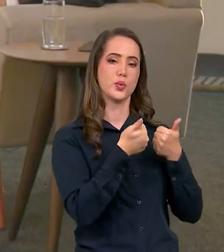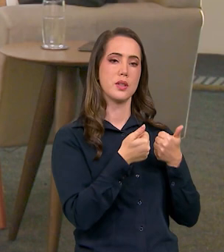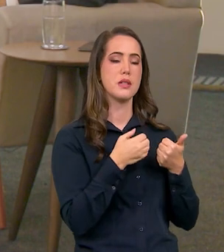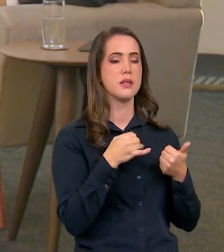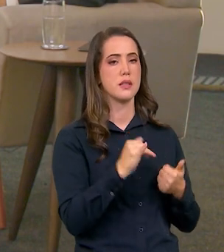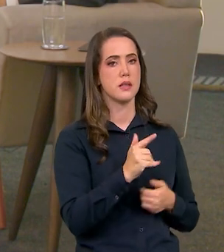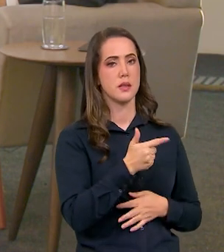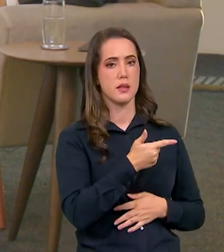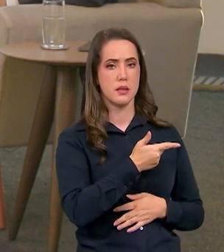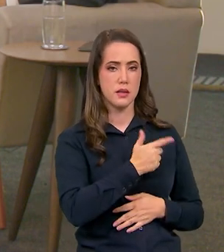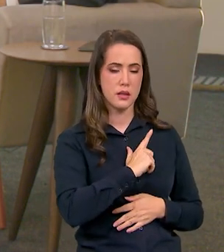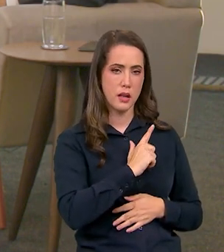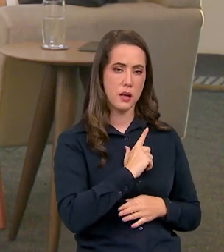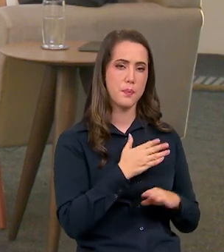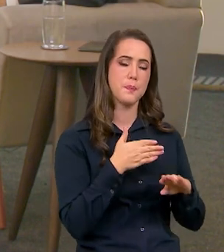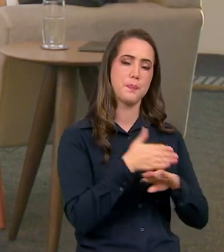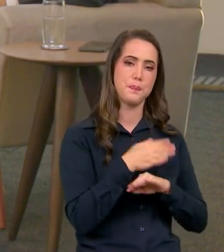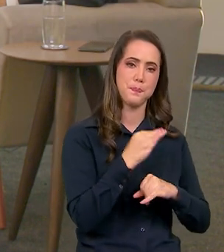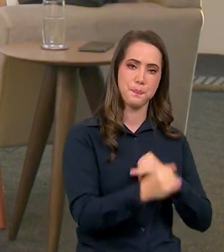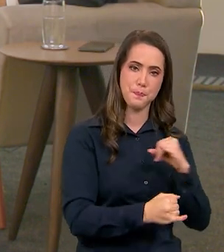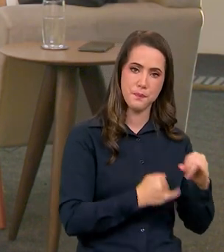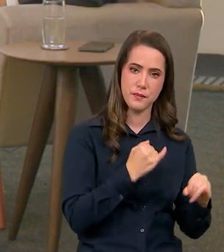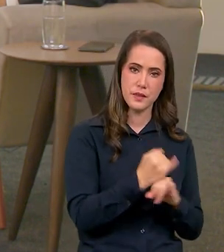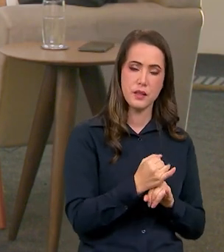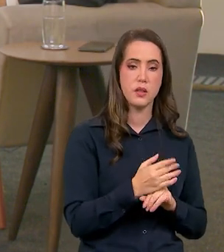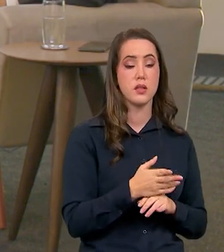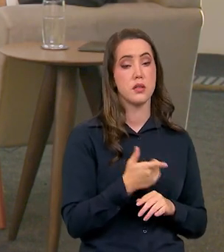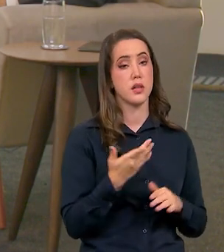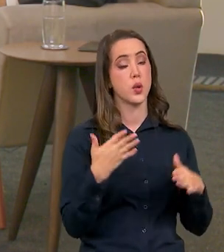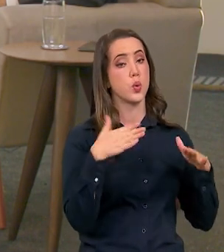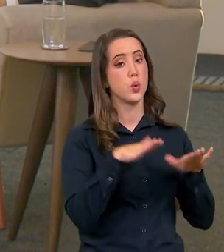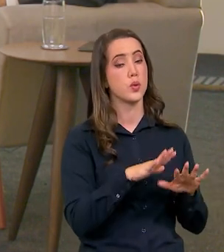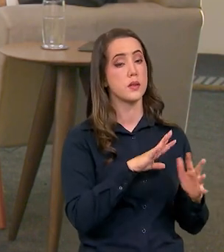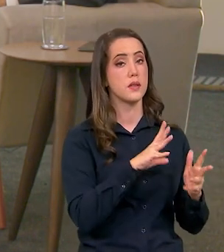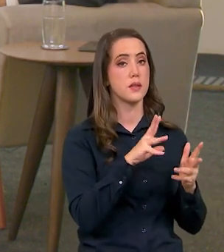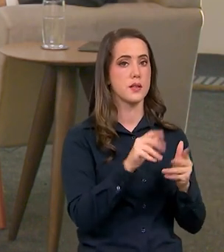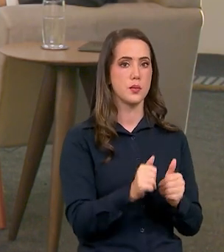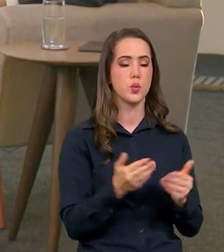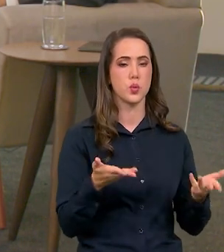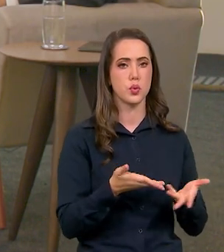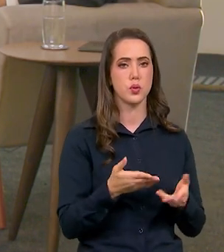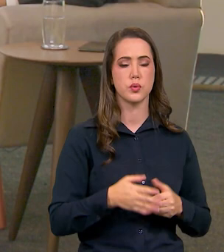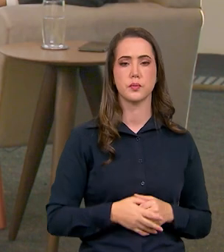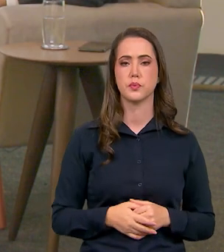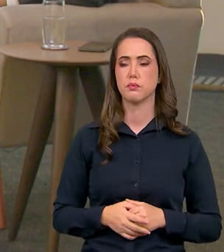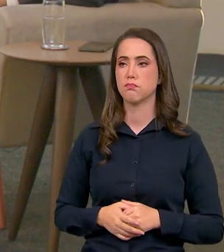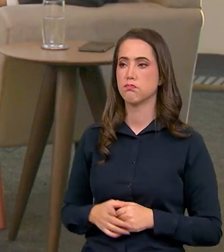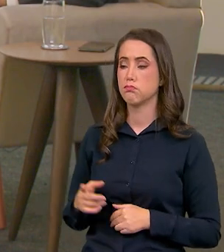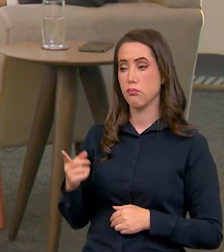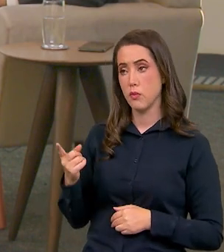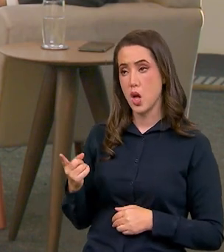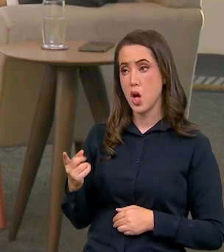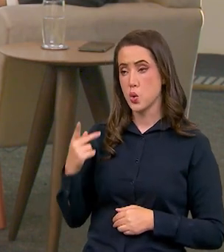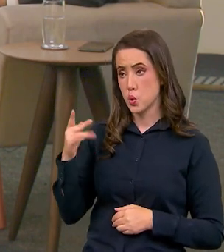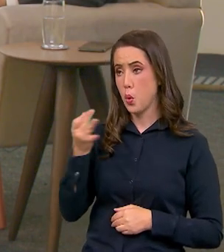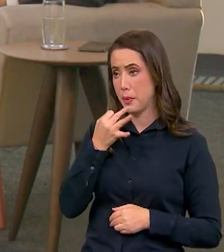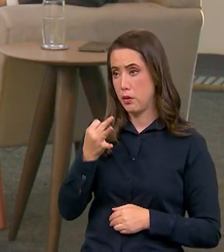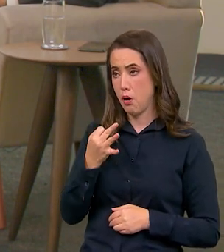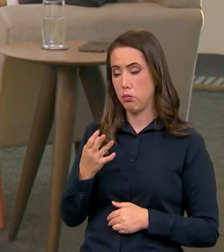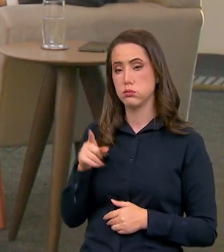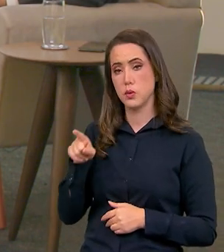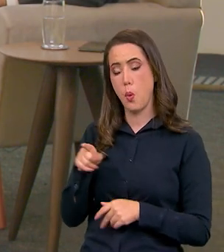se você consegue ter acesso a essa conectividade está incluso nesse mundo digital de hoje. O senhor acha que a pandemia